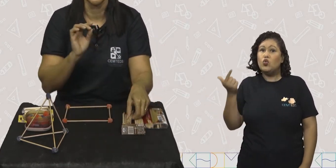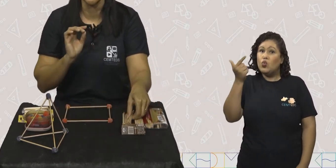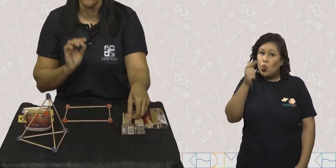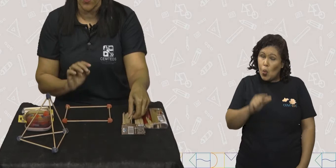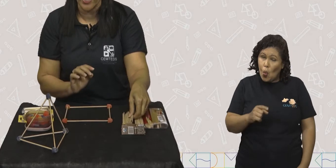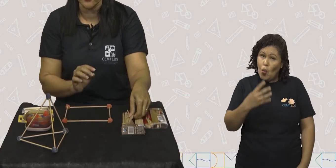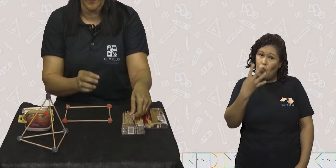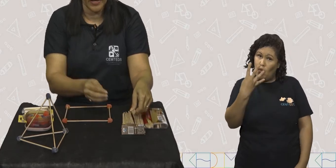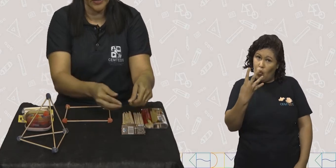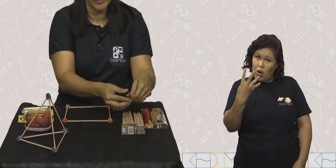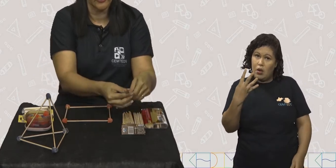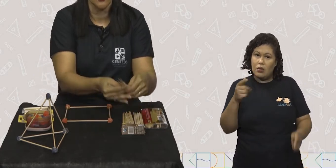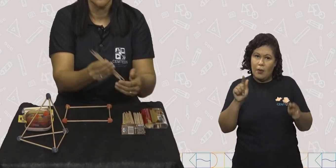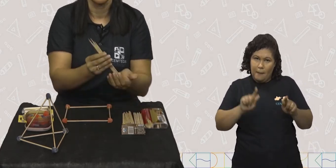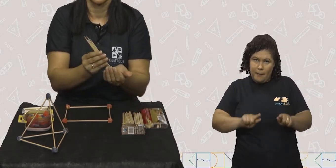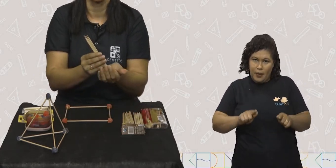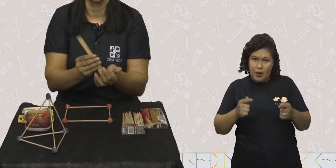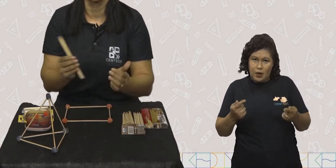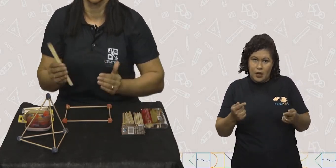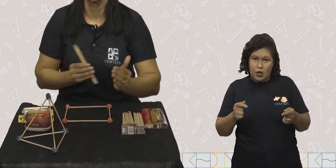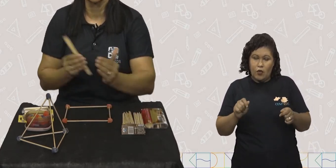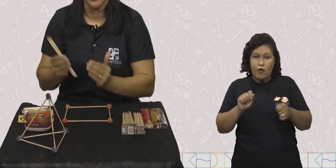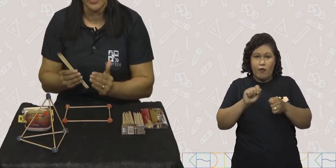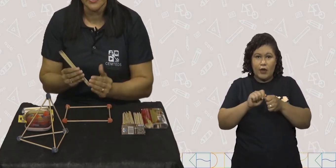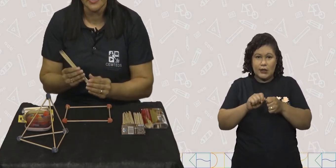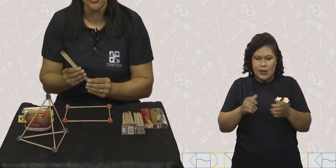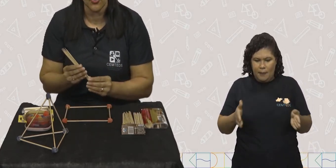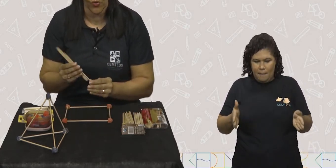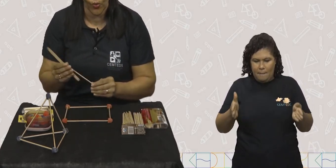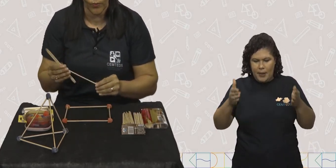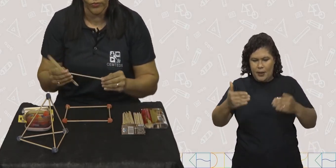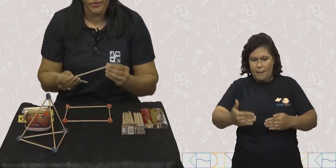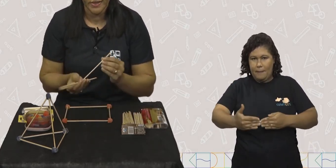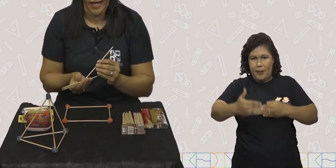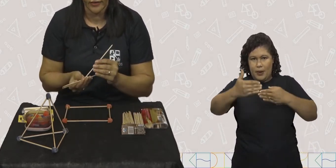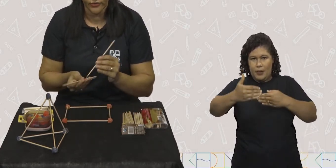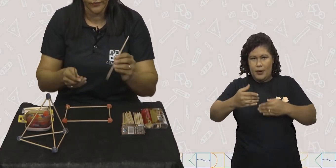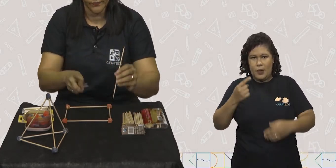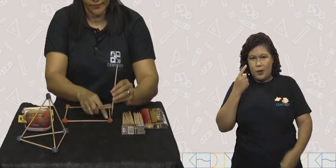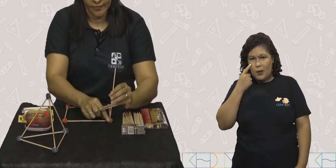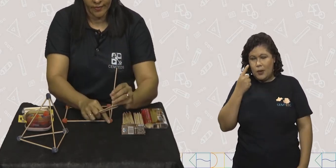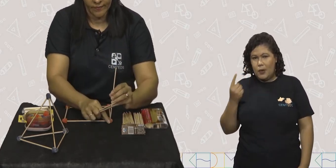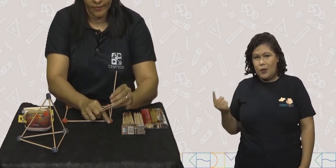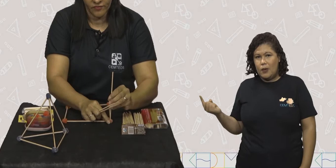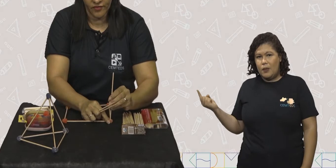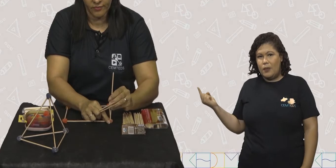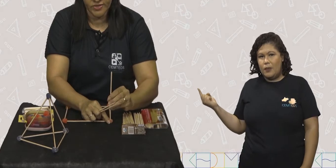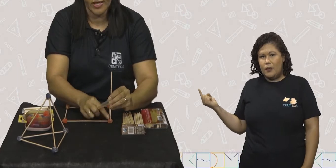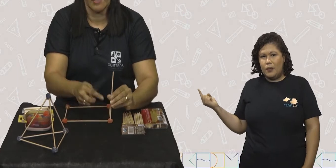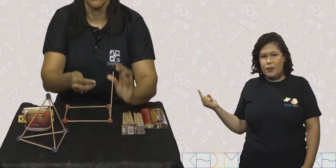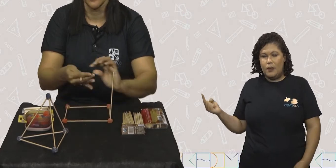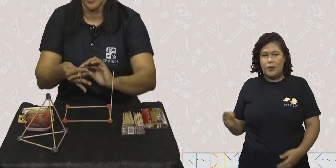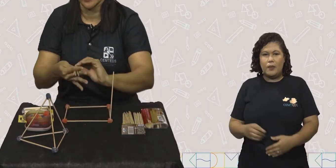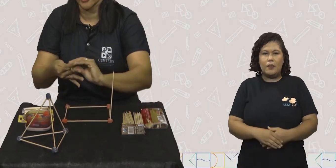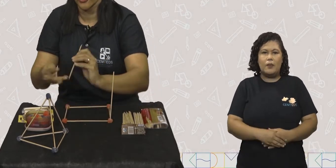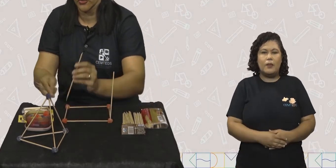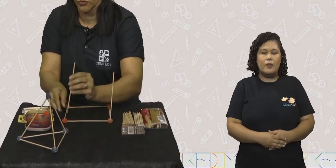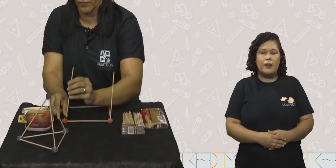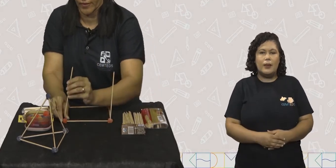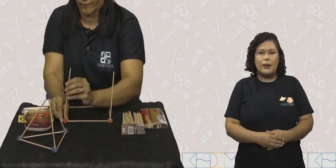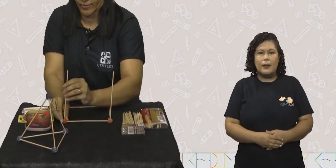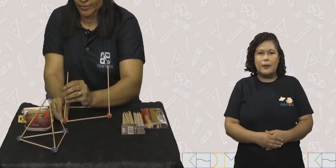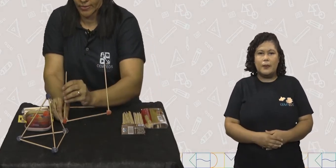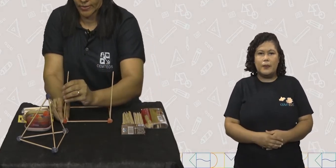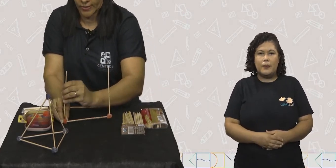pegar mais quatro palitos para fazer as faces do cubo, certo? Vamos enfiar na